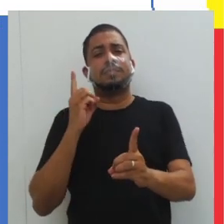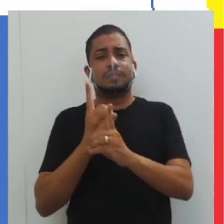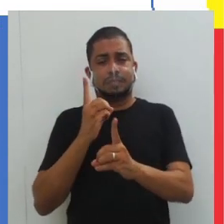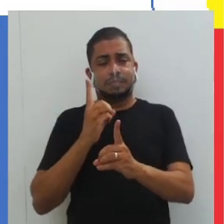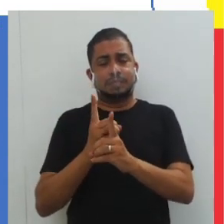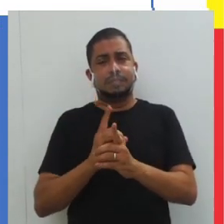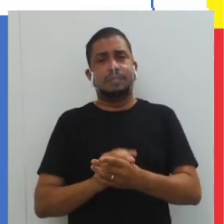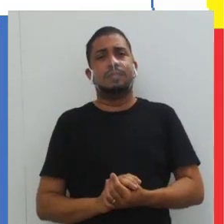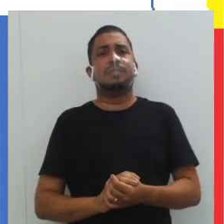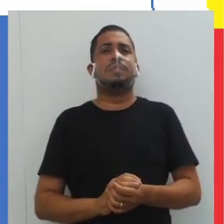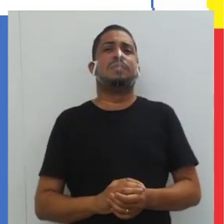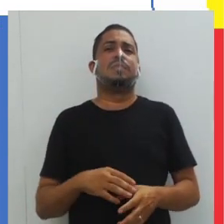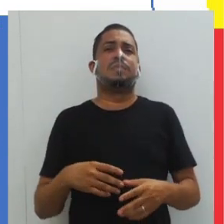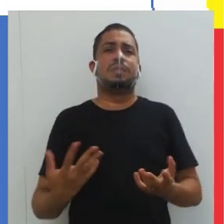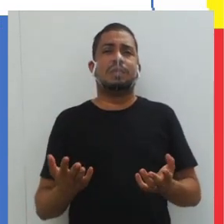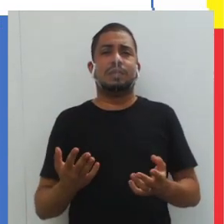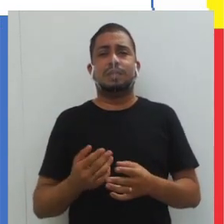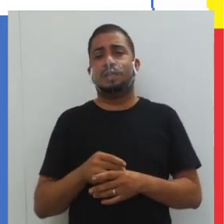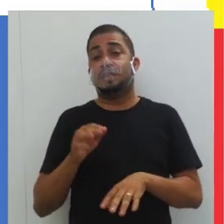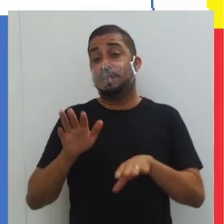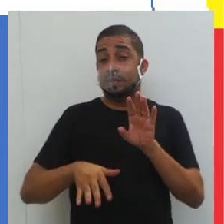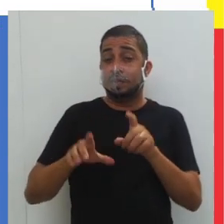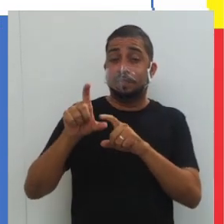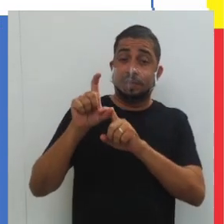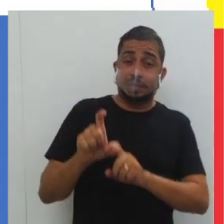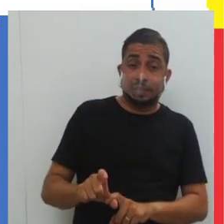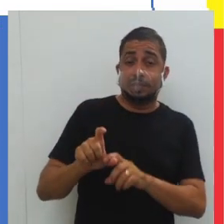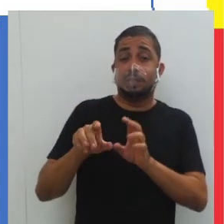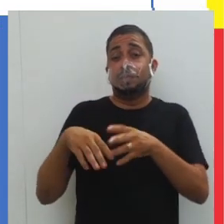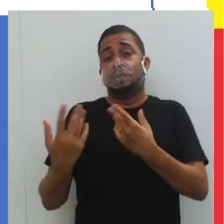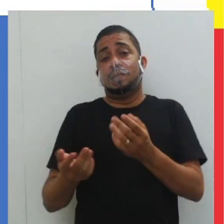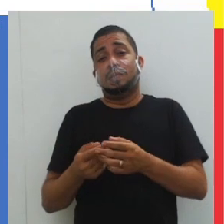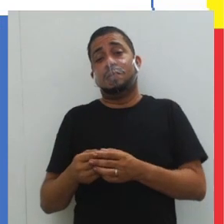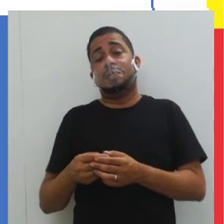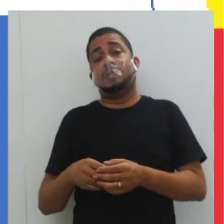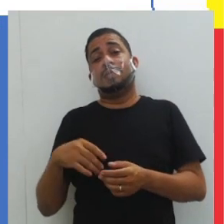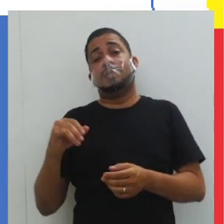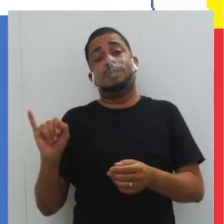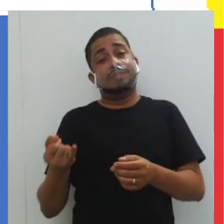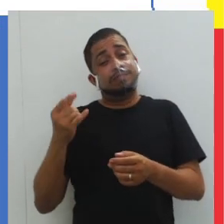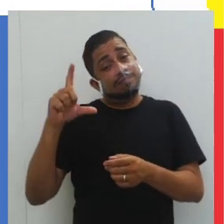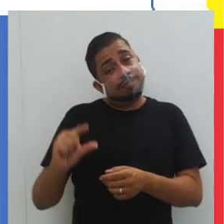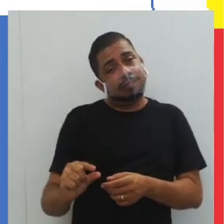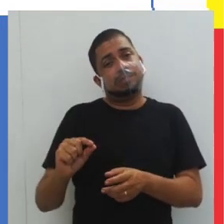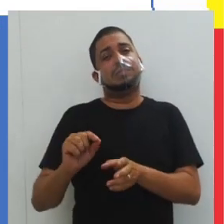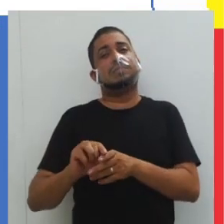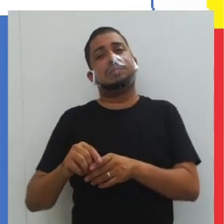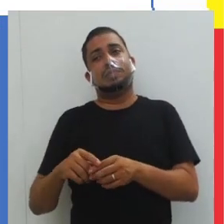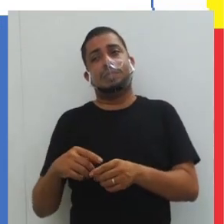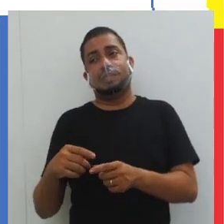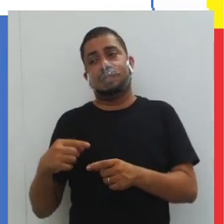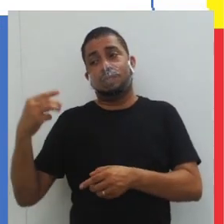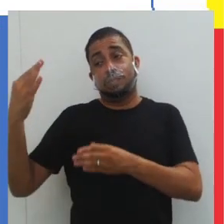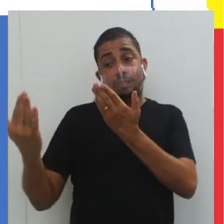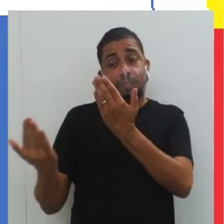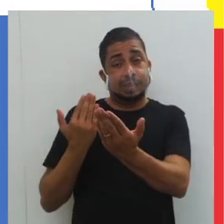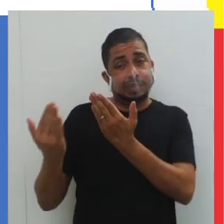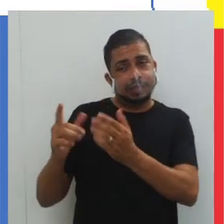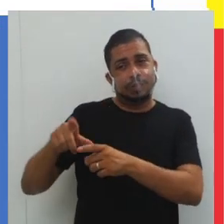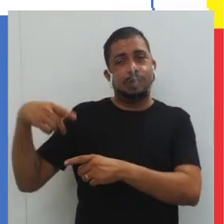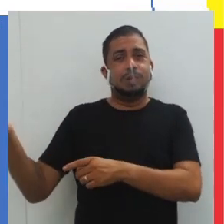encontram numa situação de dependência ou desvantagem em relação a um outro grupo